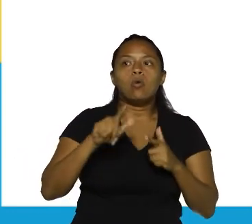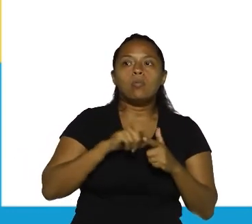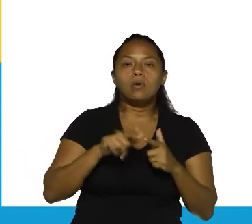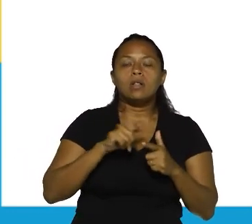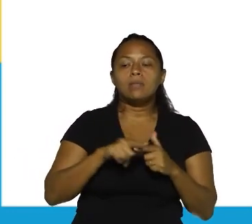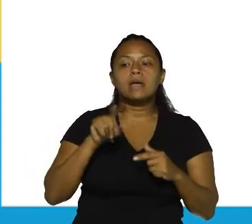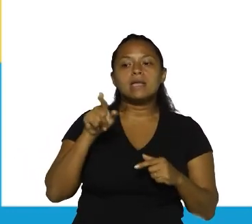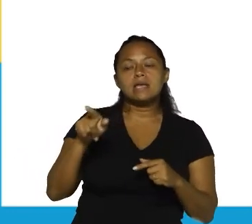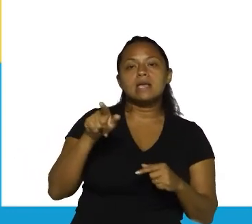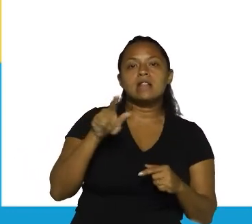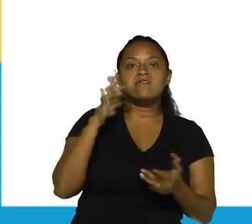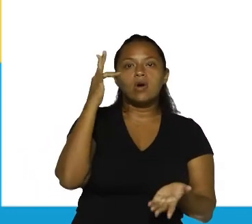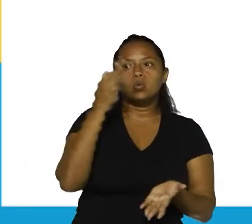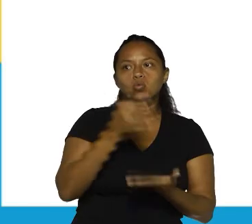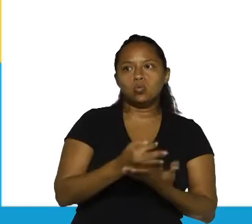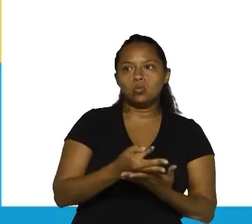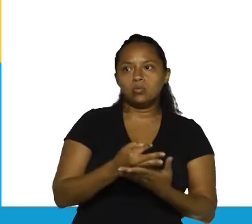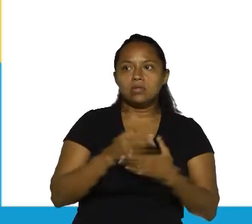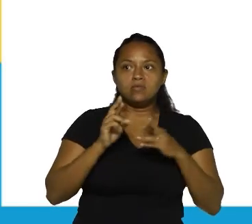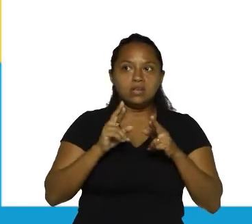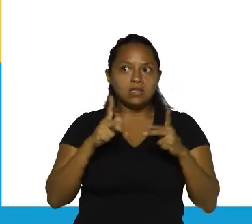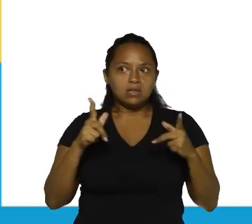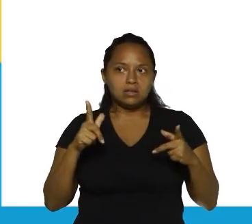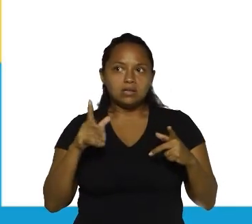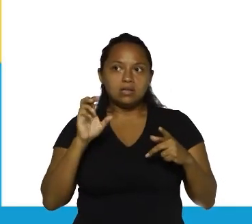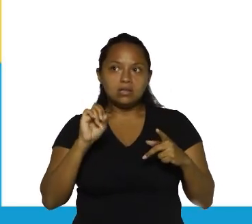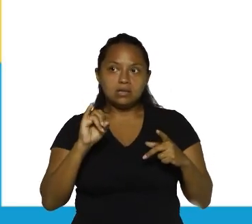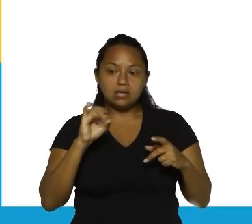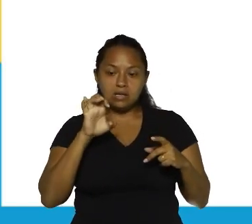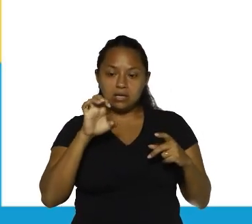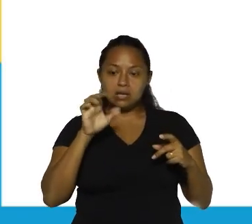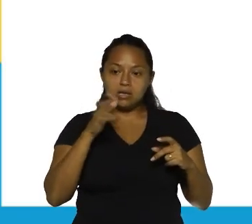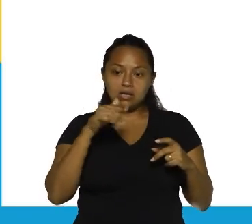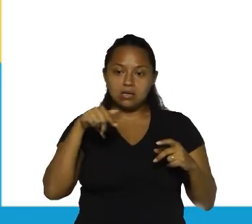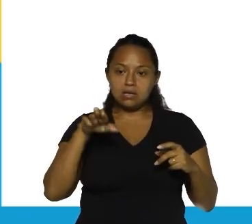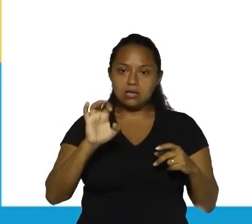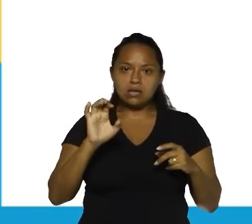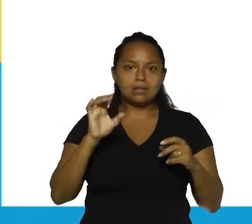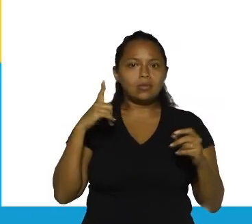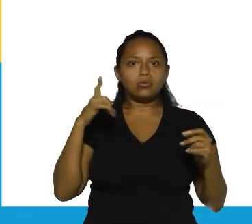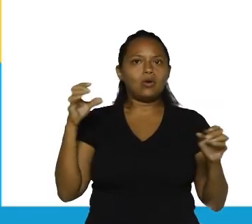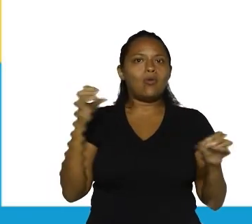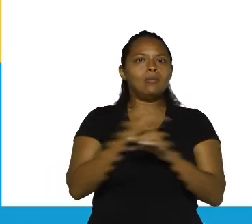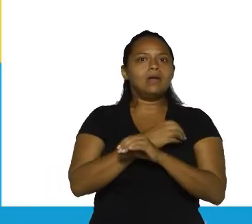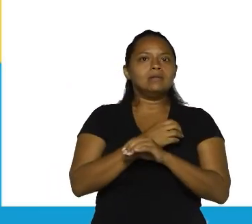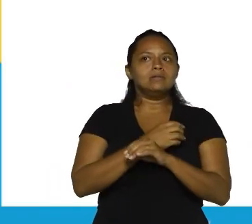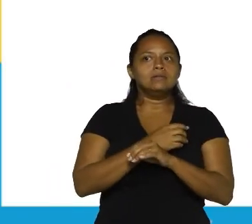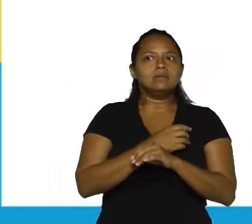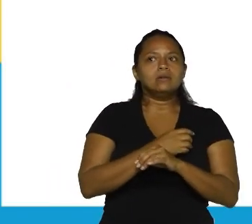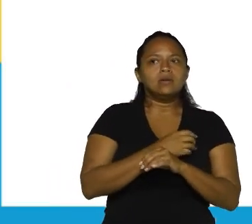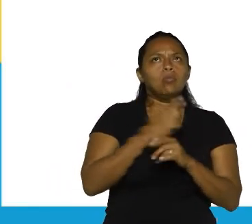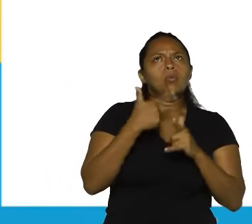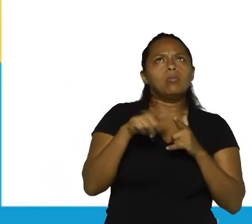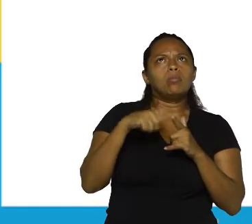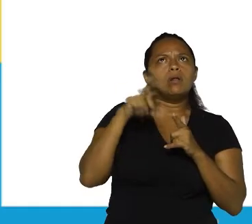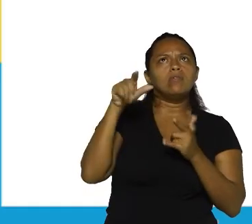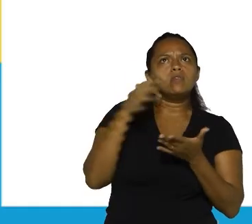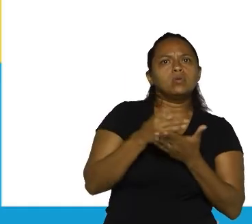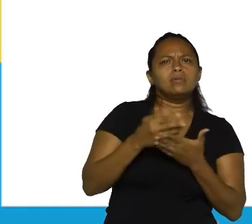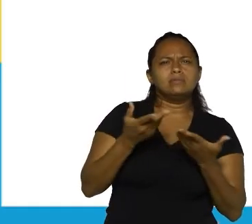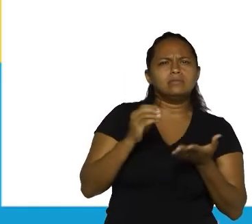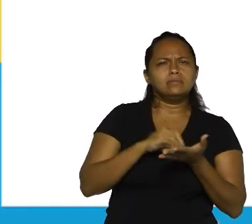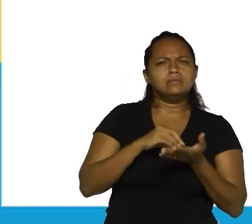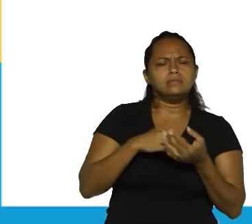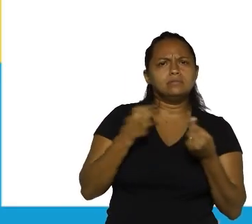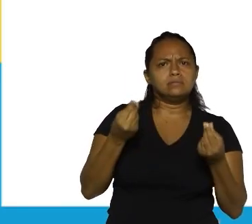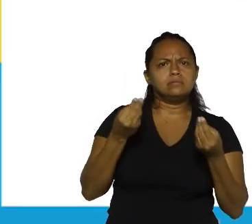é que ele faltou, aqui já é diferente. Se eu tirar o é que, não fica completo, o problema é que ele faltou, não é realce.